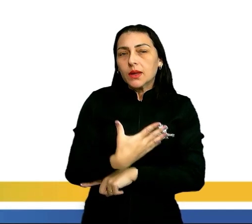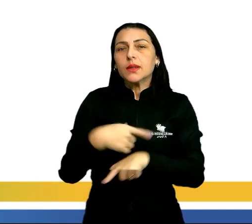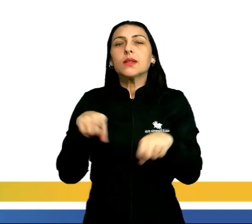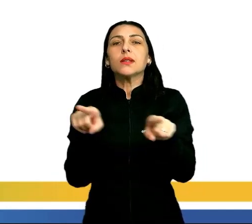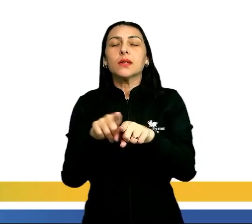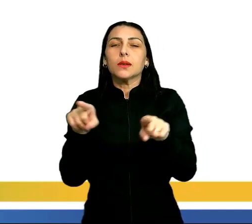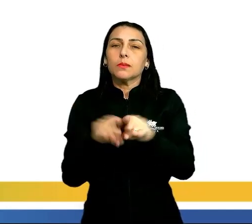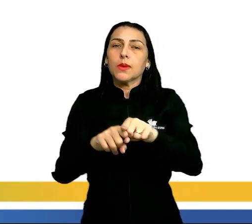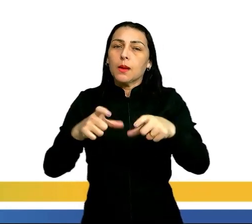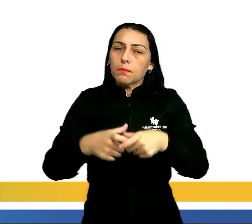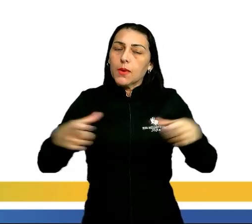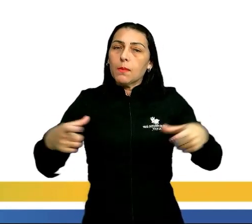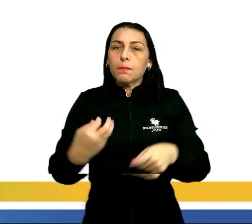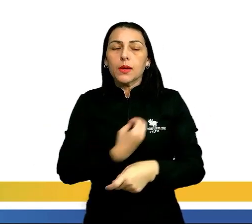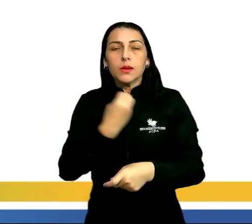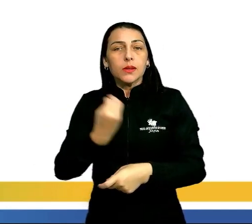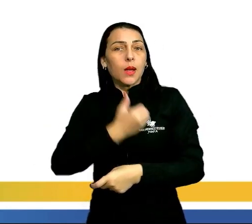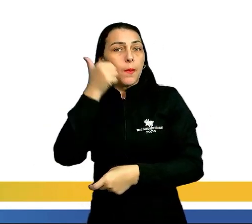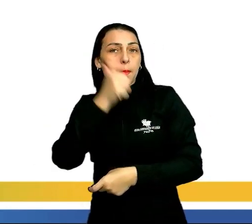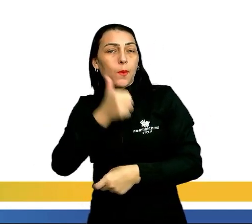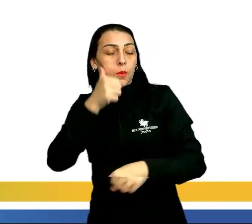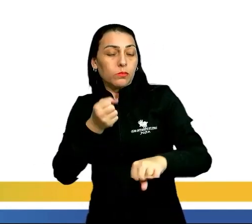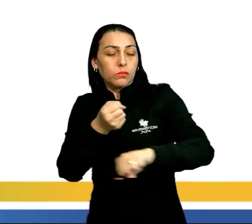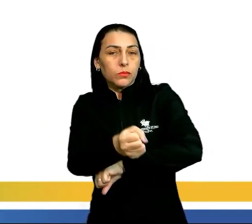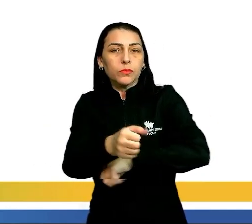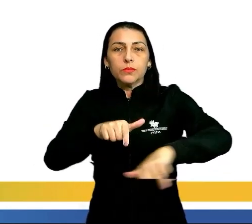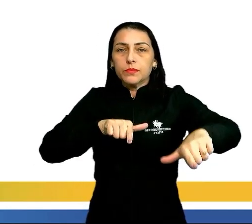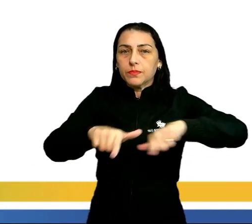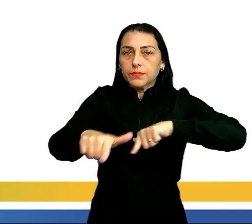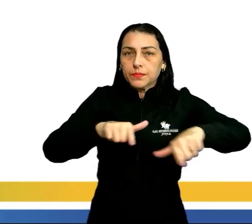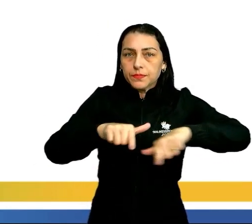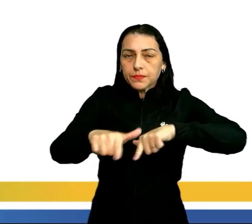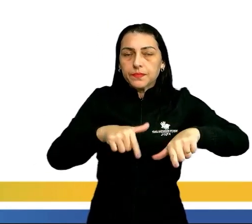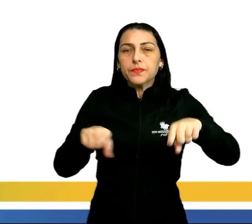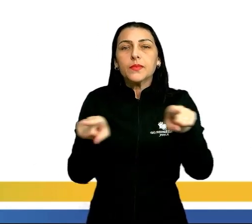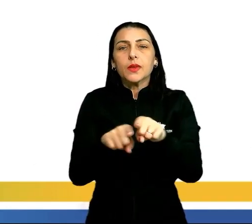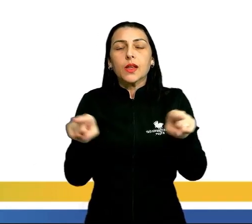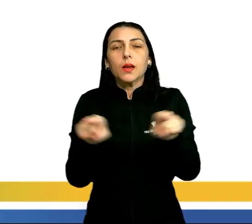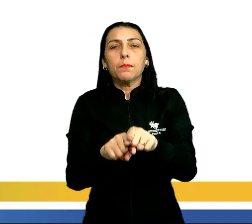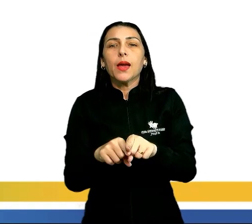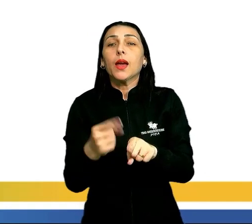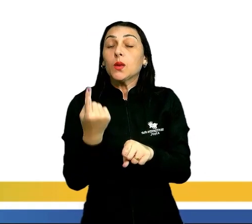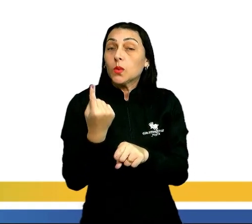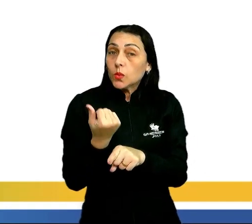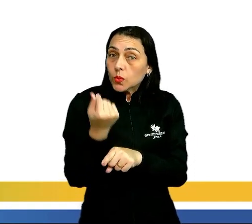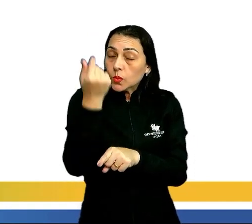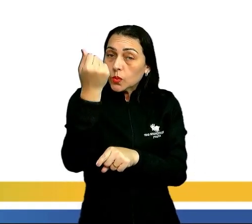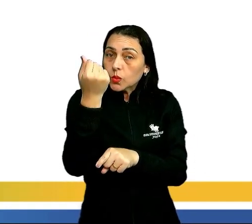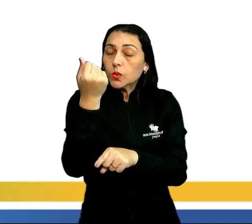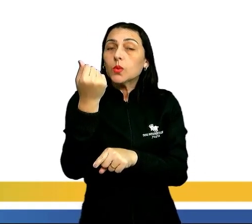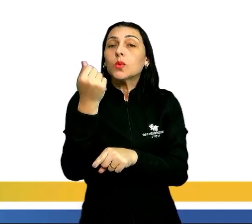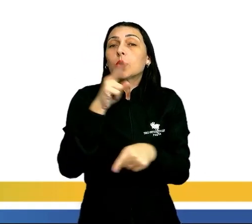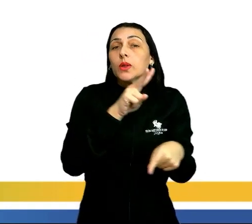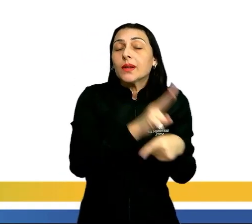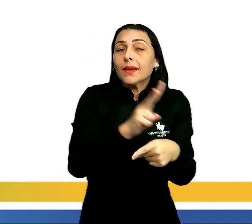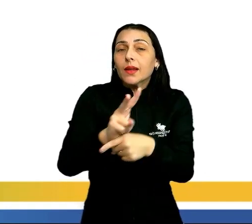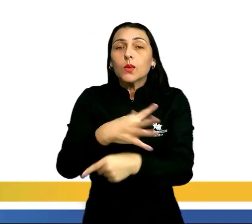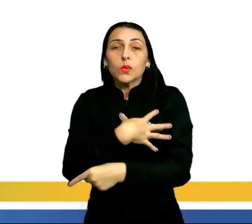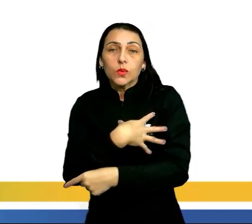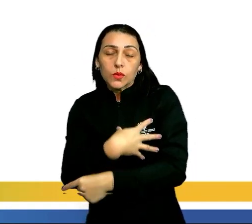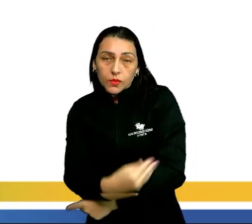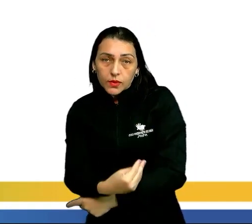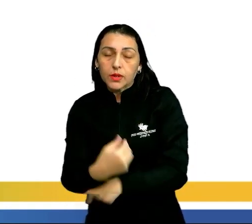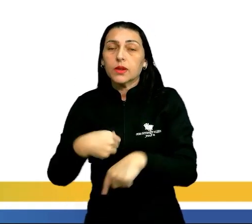tem também maior participação da mulher no mercado de trabalho. E um custo aí elevado de criação dos filhos.